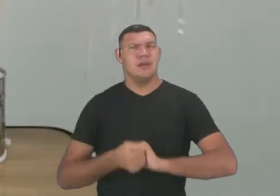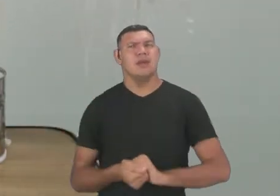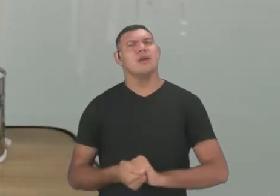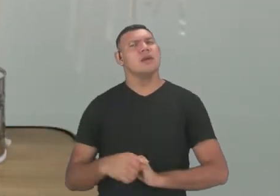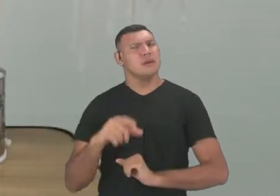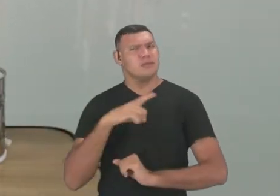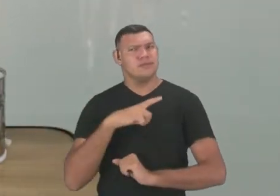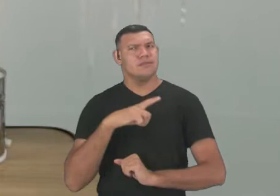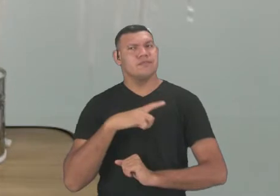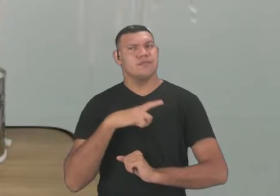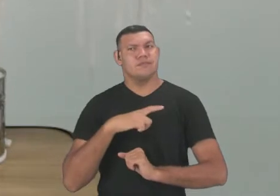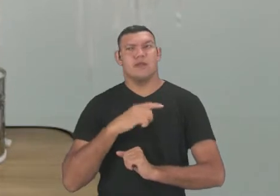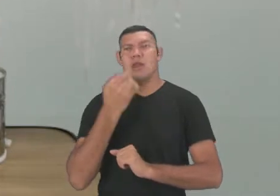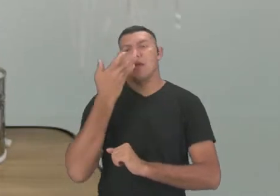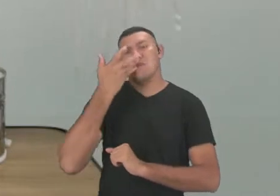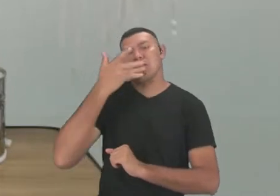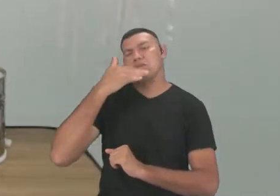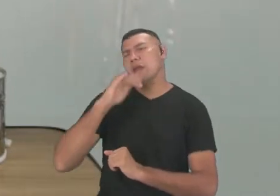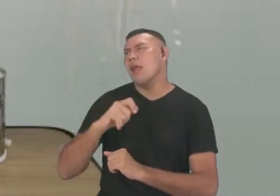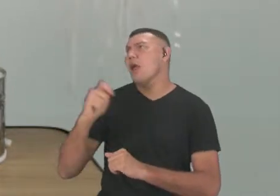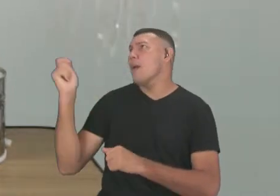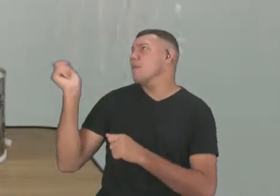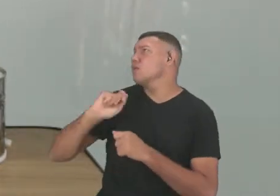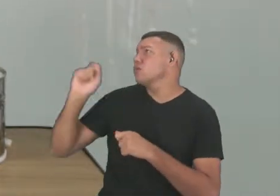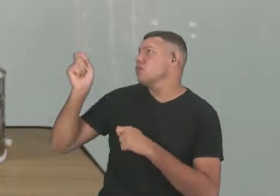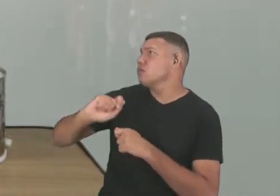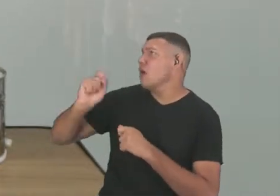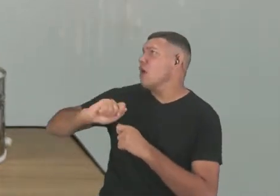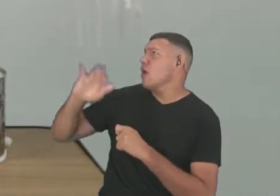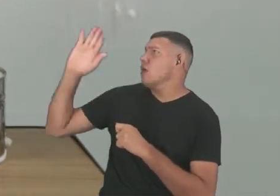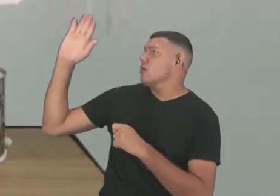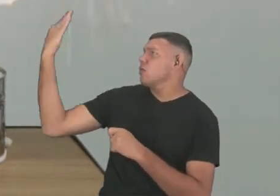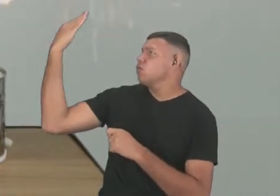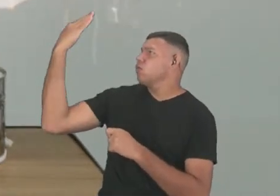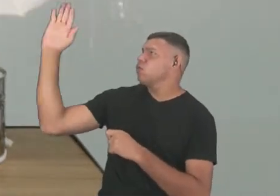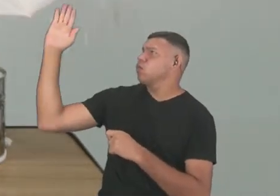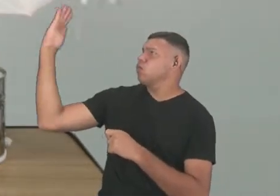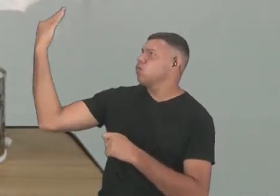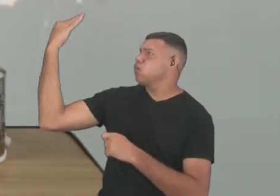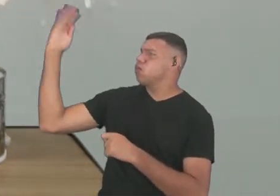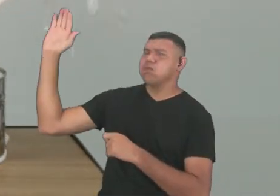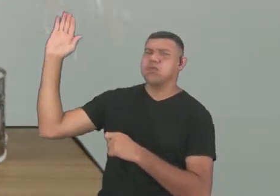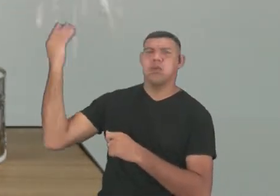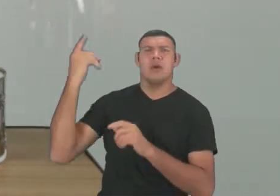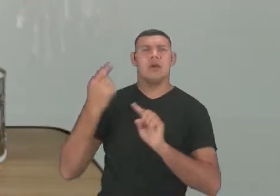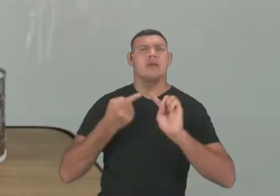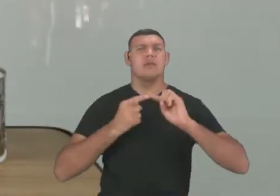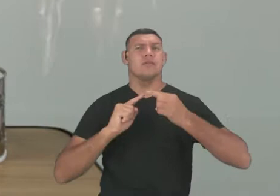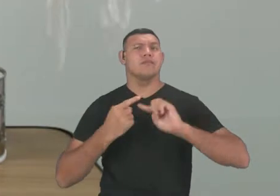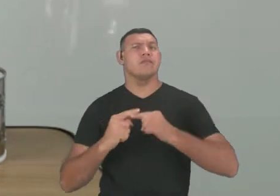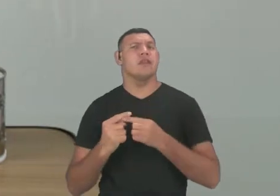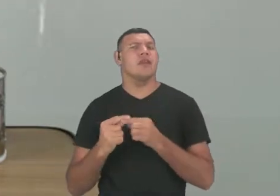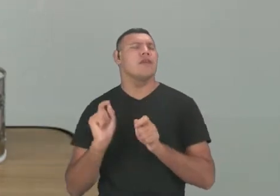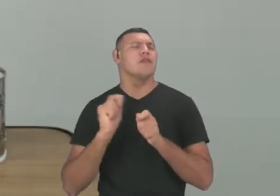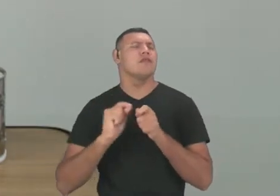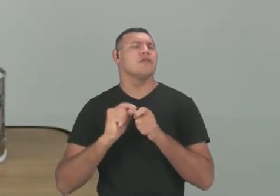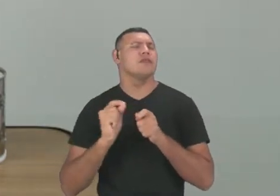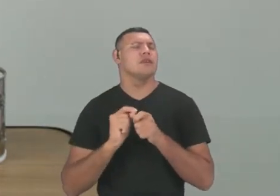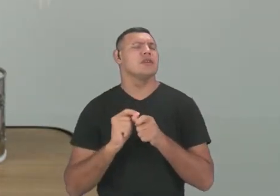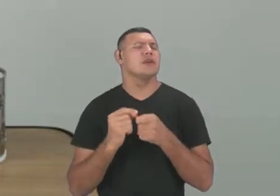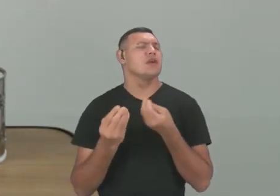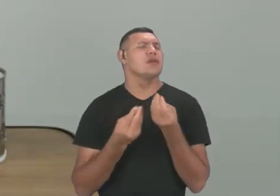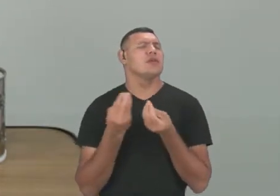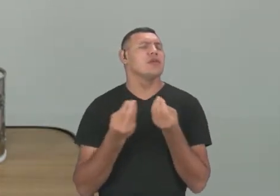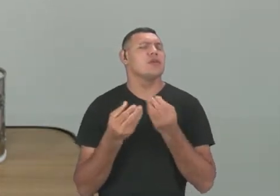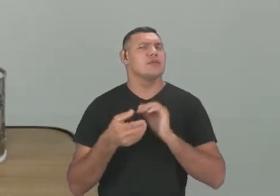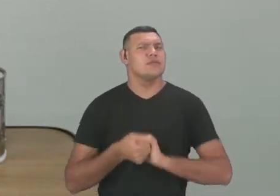existia pipa. As crianças brincavam com pipa. E quais são os materiais utilizados na fabricação da pipa, desta